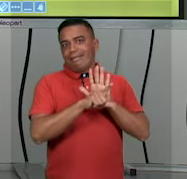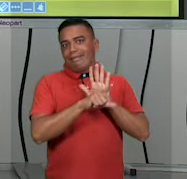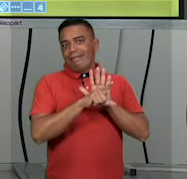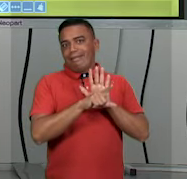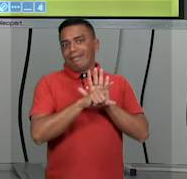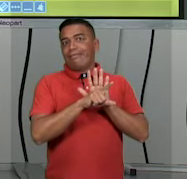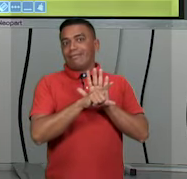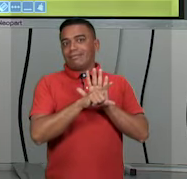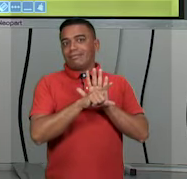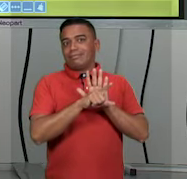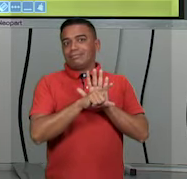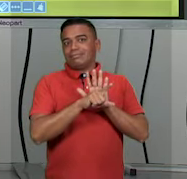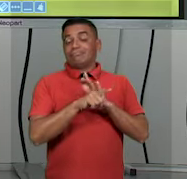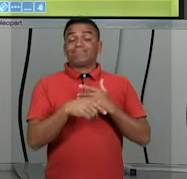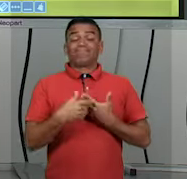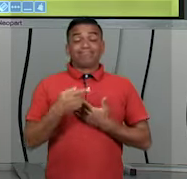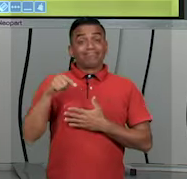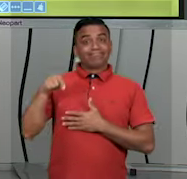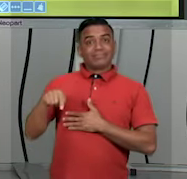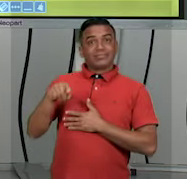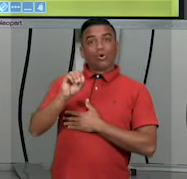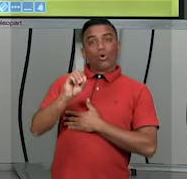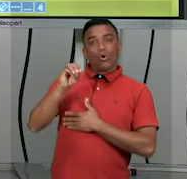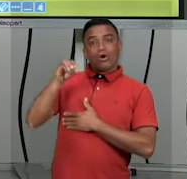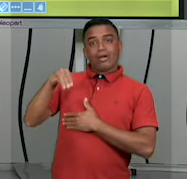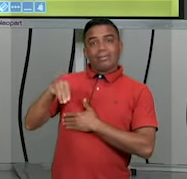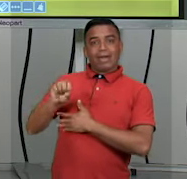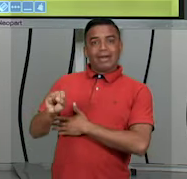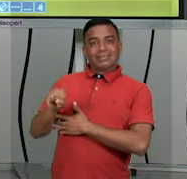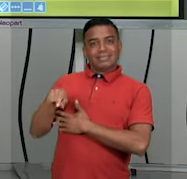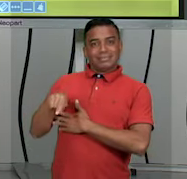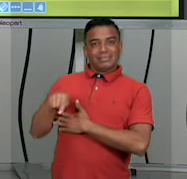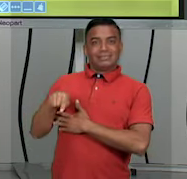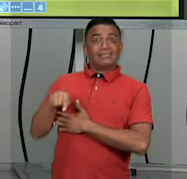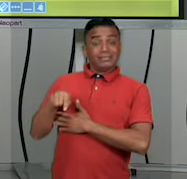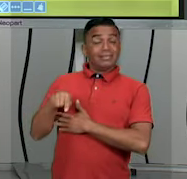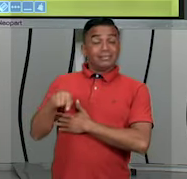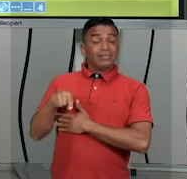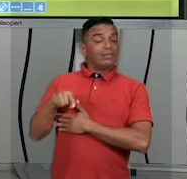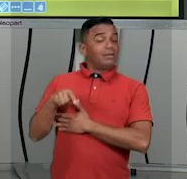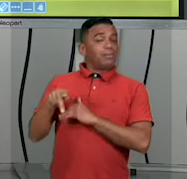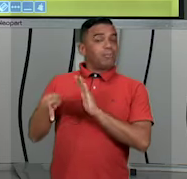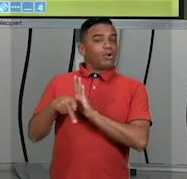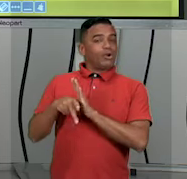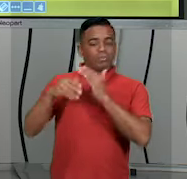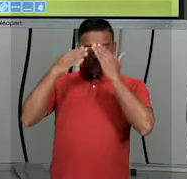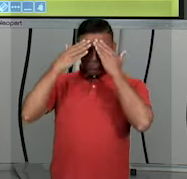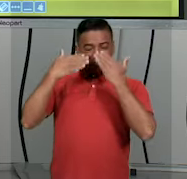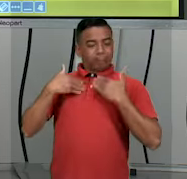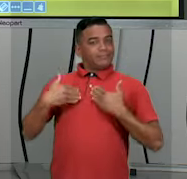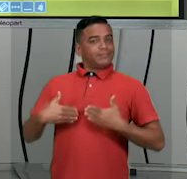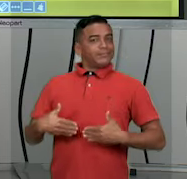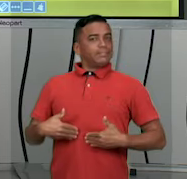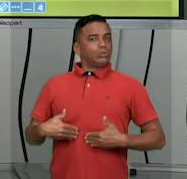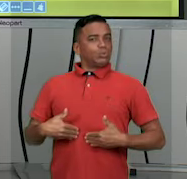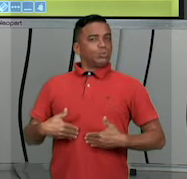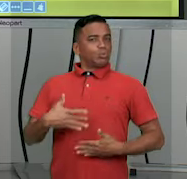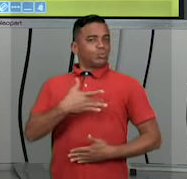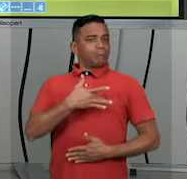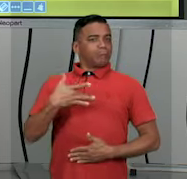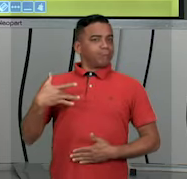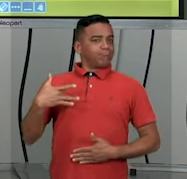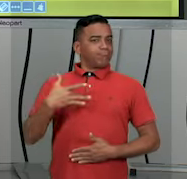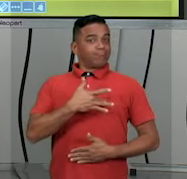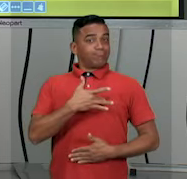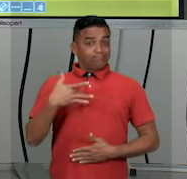bacana. E a OMS está mais preocupada com o físico mesmo, a saúde. E essas